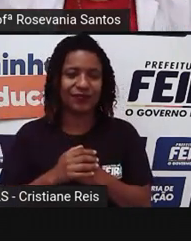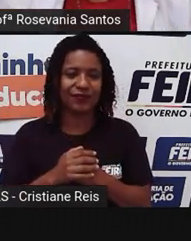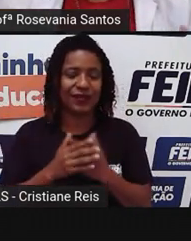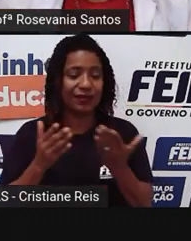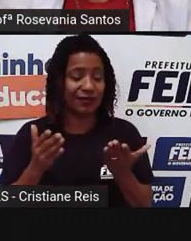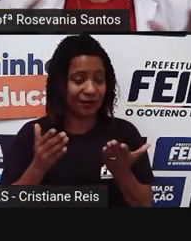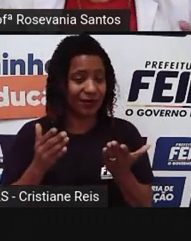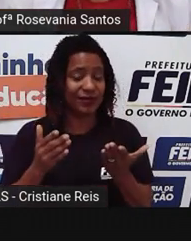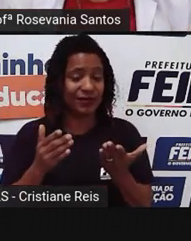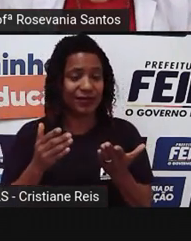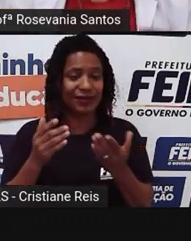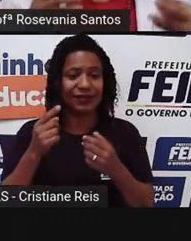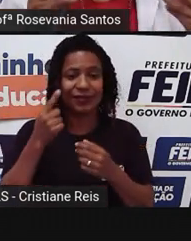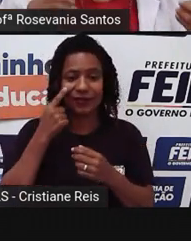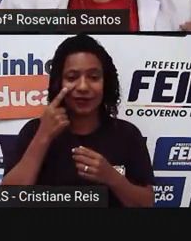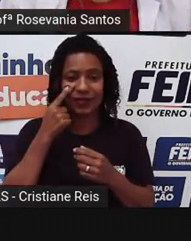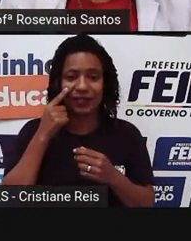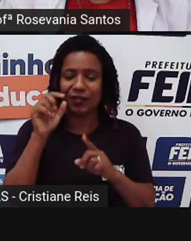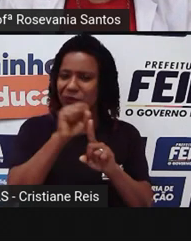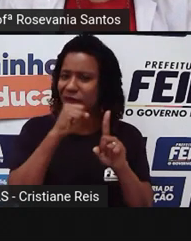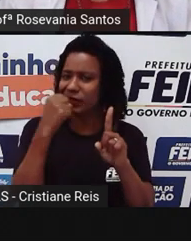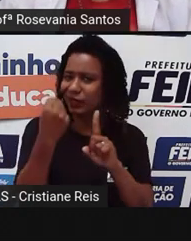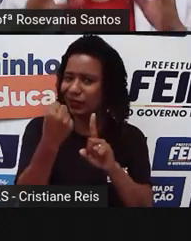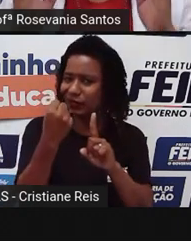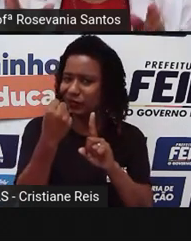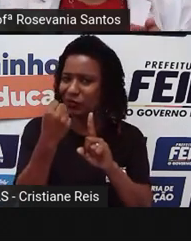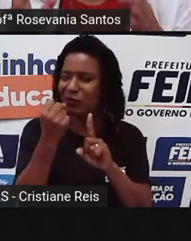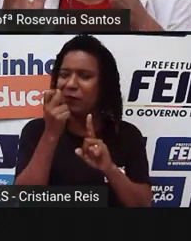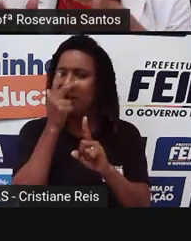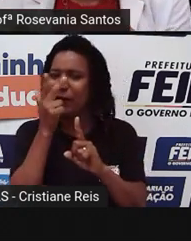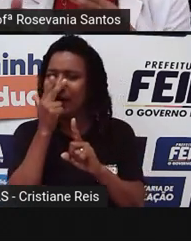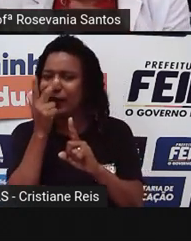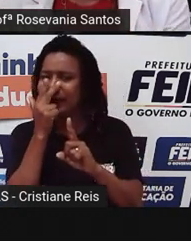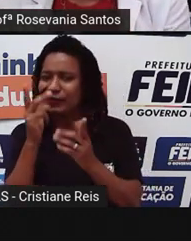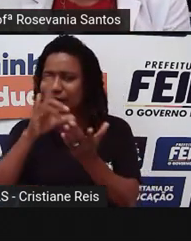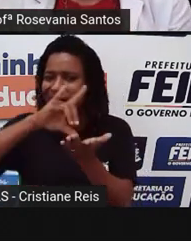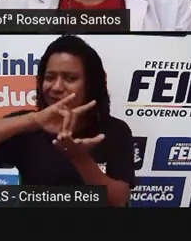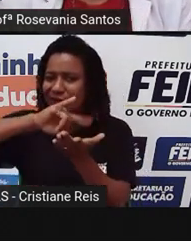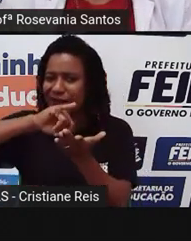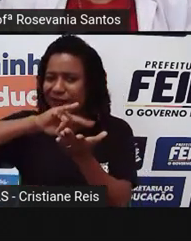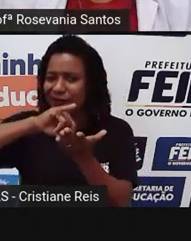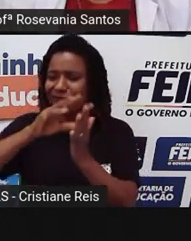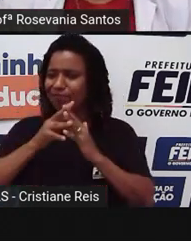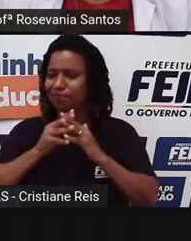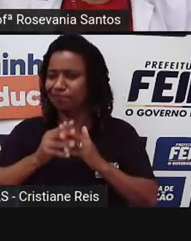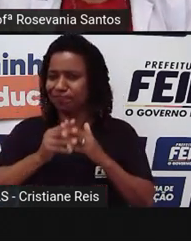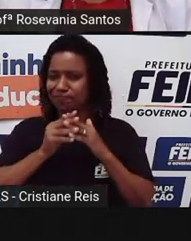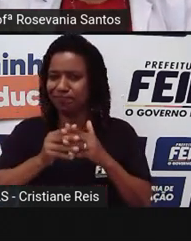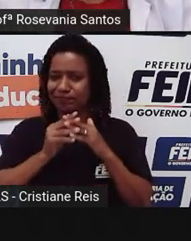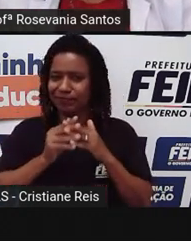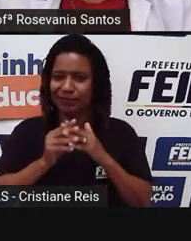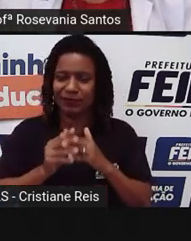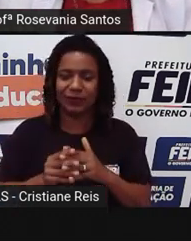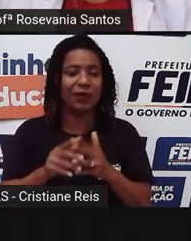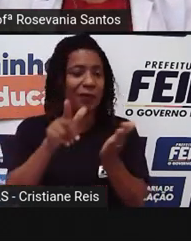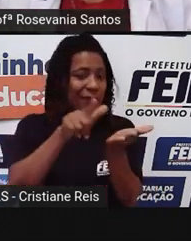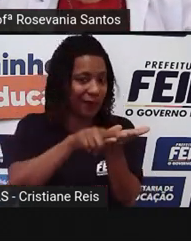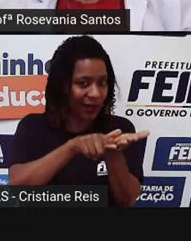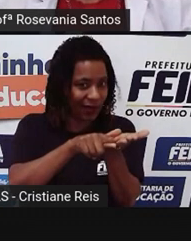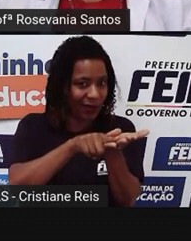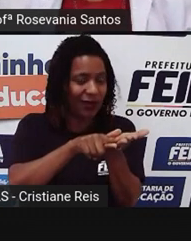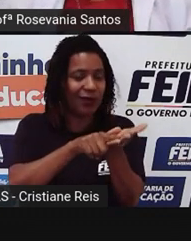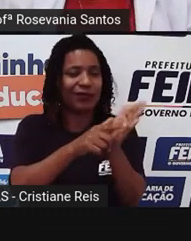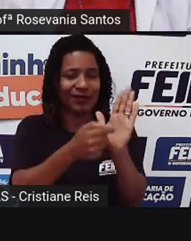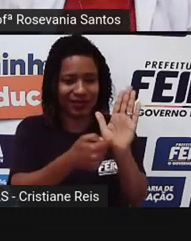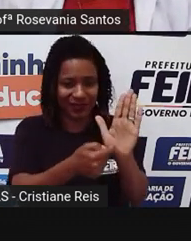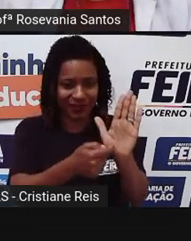dessas questões, assim, a gente deve entender que nem tudo é como está aí no papel, né. Então, tem, sim, essa desigualdade de